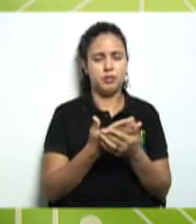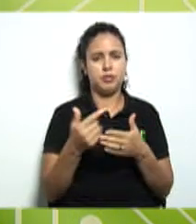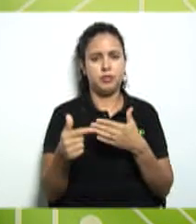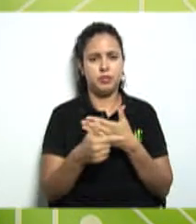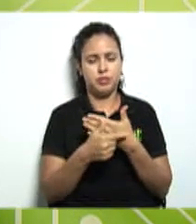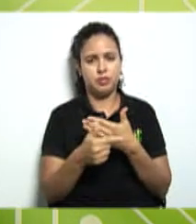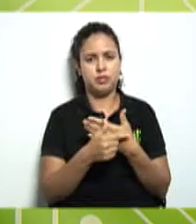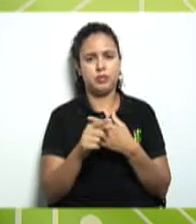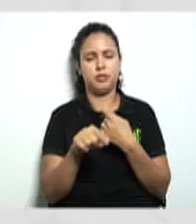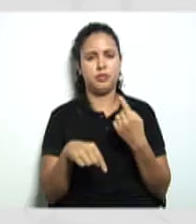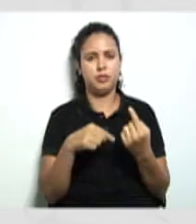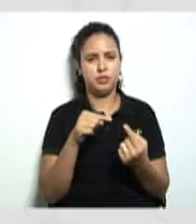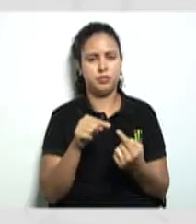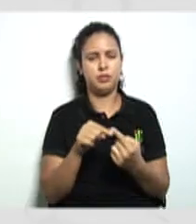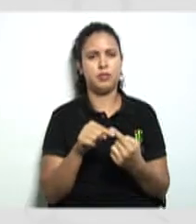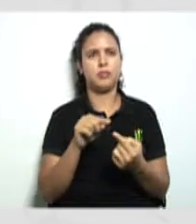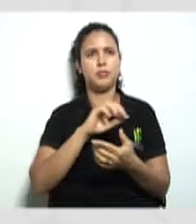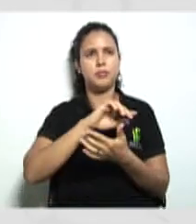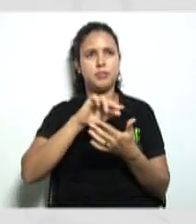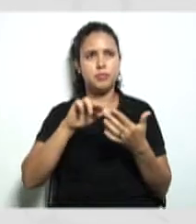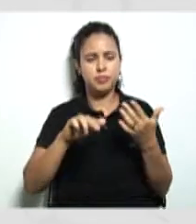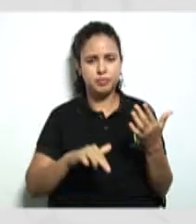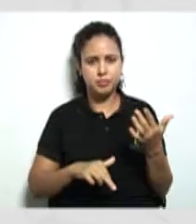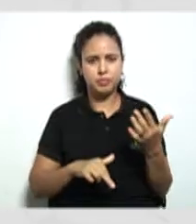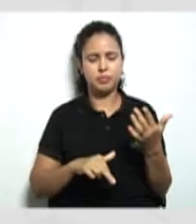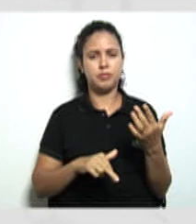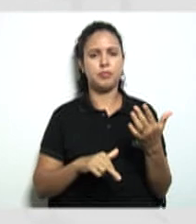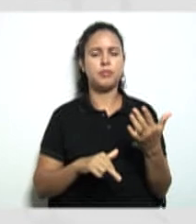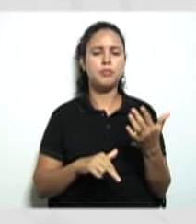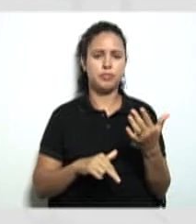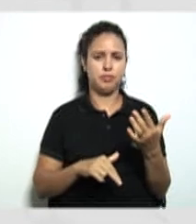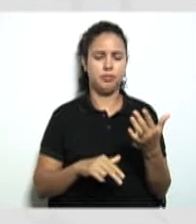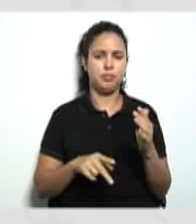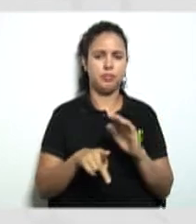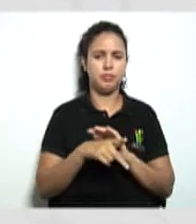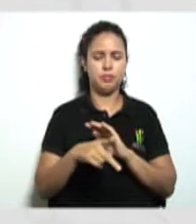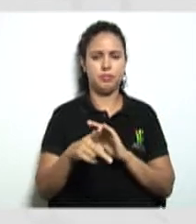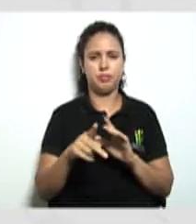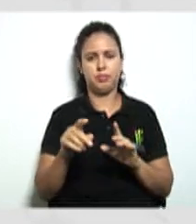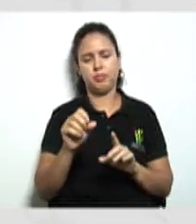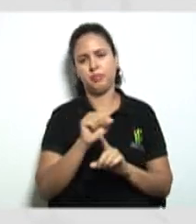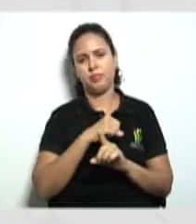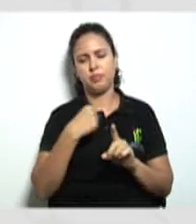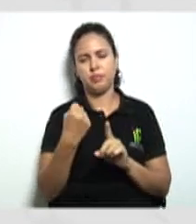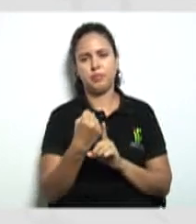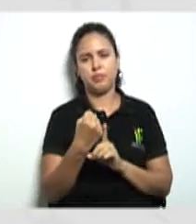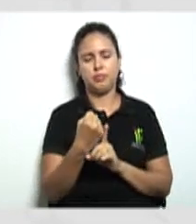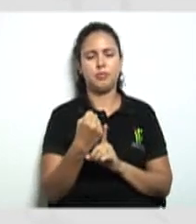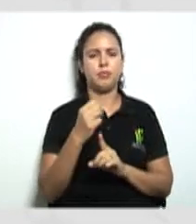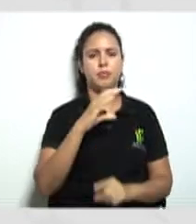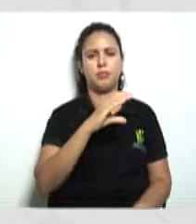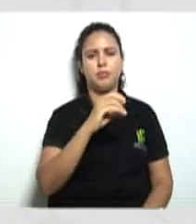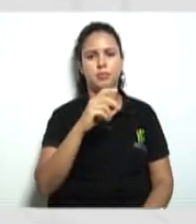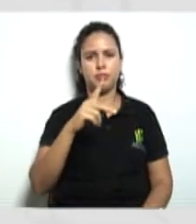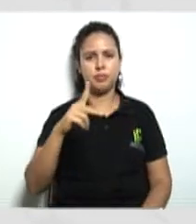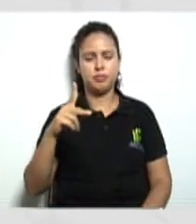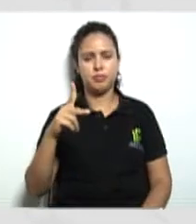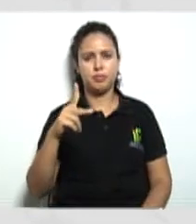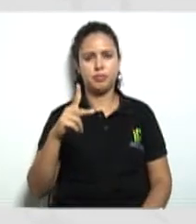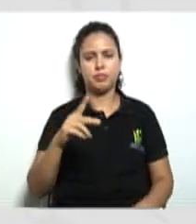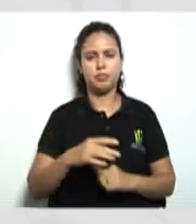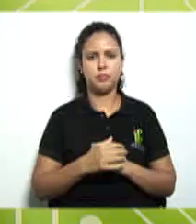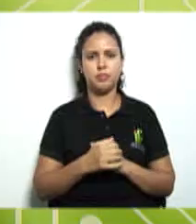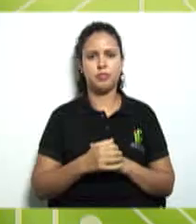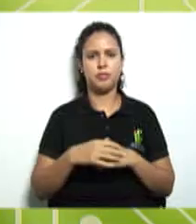os objetivos e as funções da educação e constituição da sociedade cooperativa né então